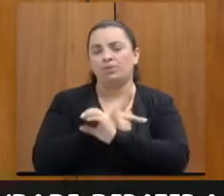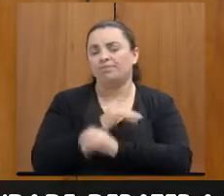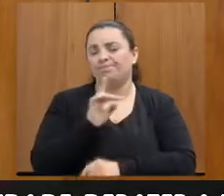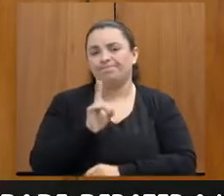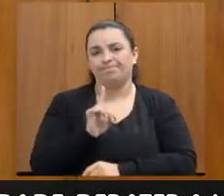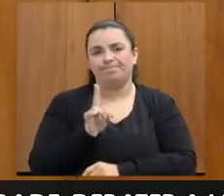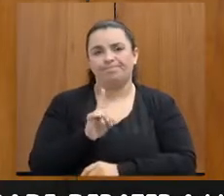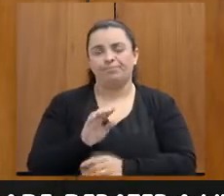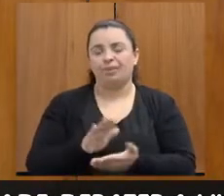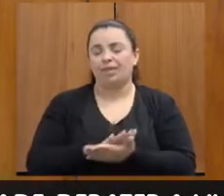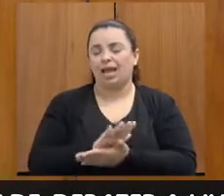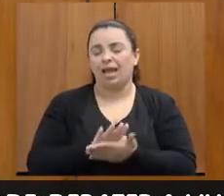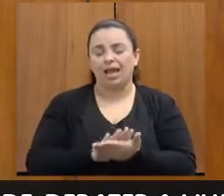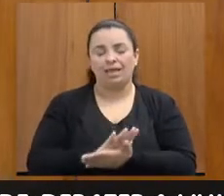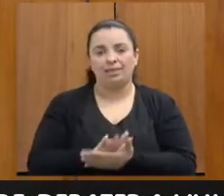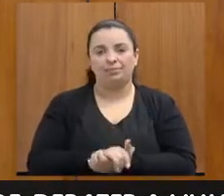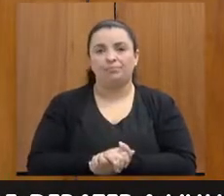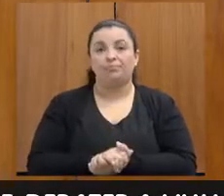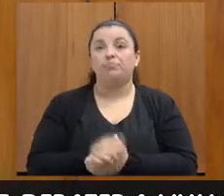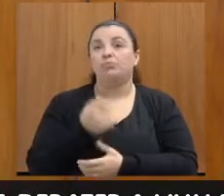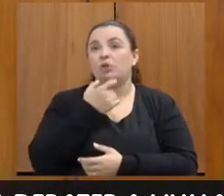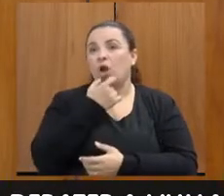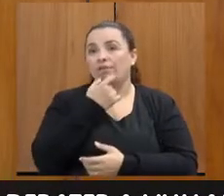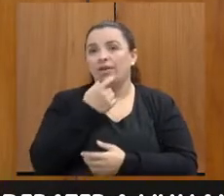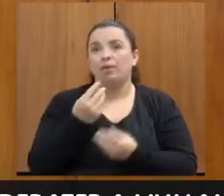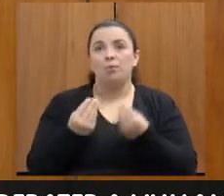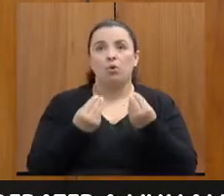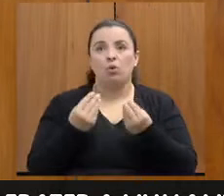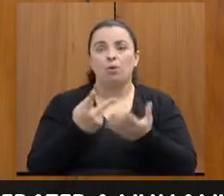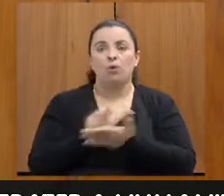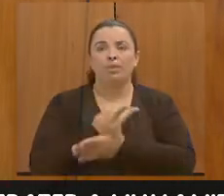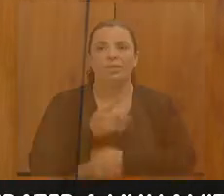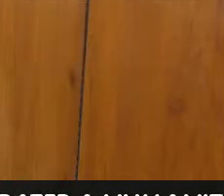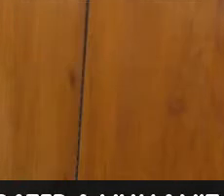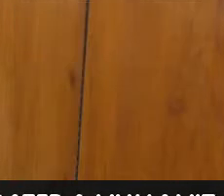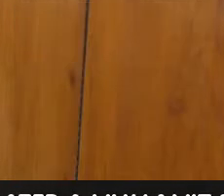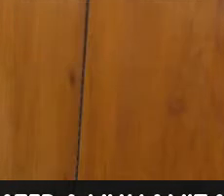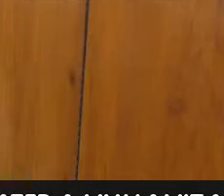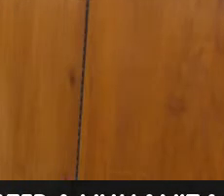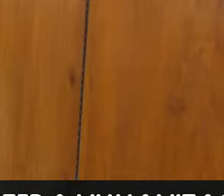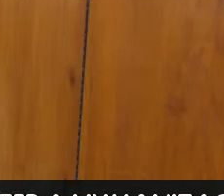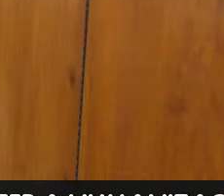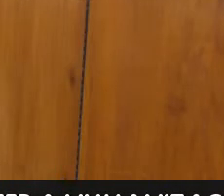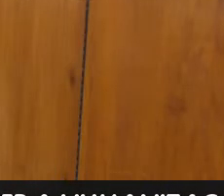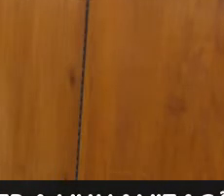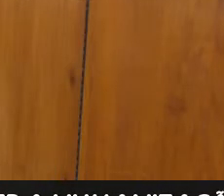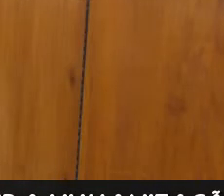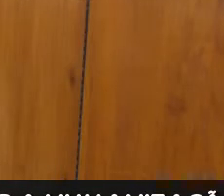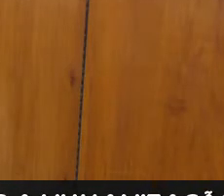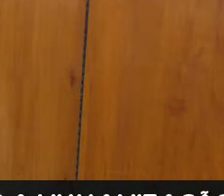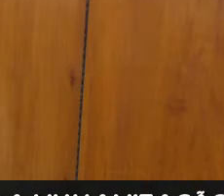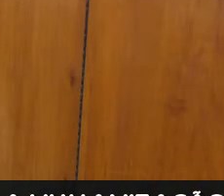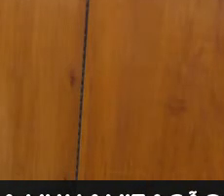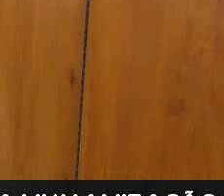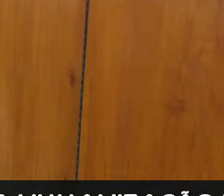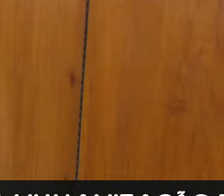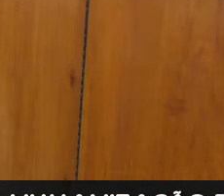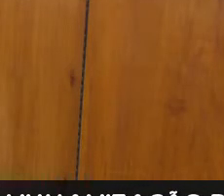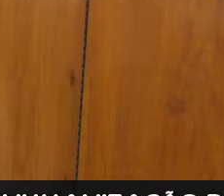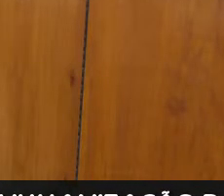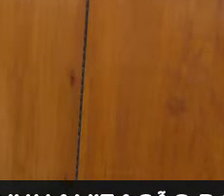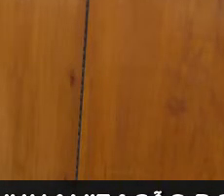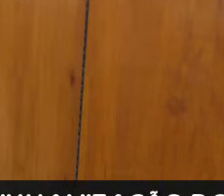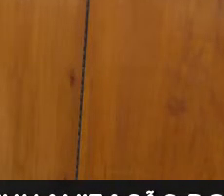Nova Lima? Lá em Nova Lima também nós temos esse atendimento em rede. A gente trabalha muito em apoio com o centro de